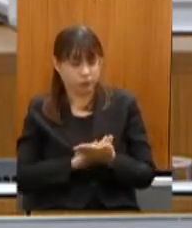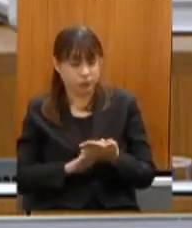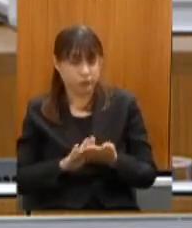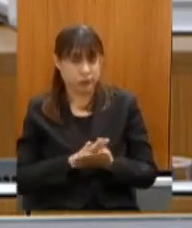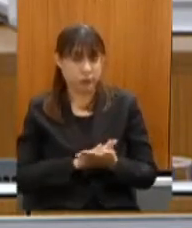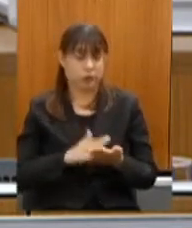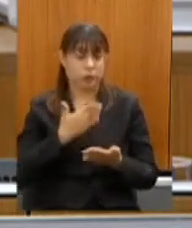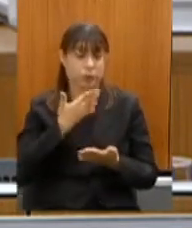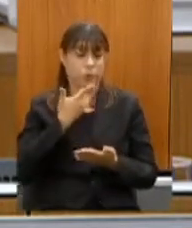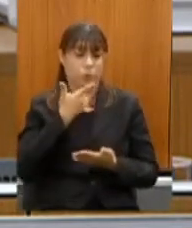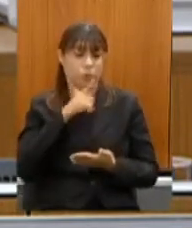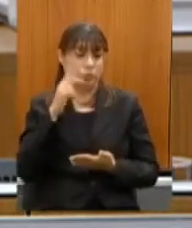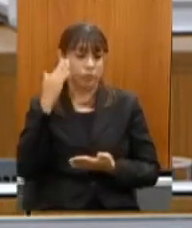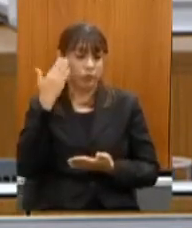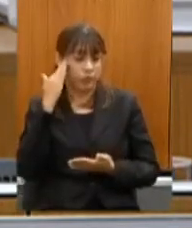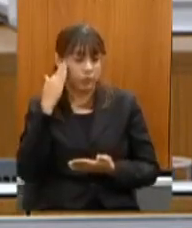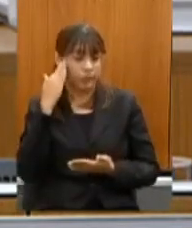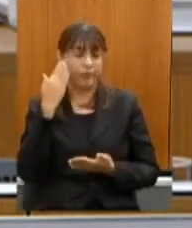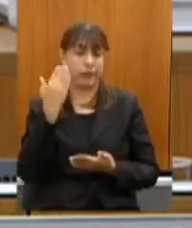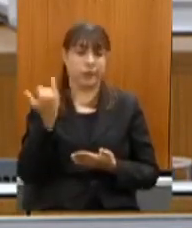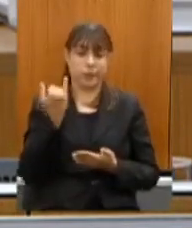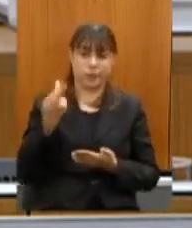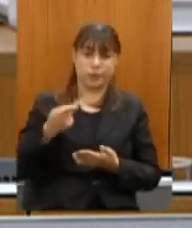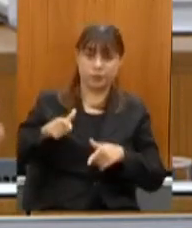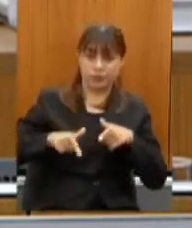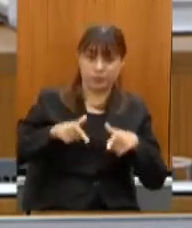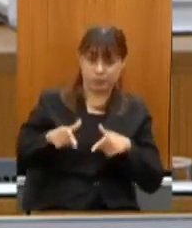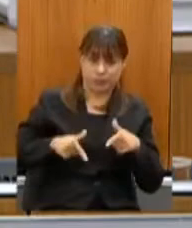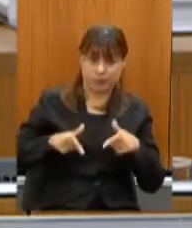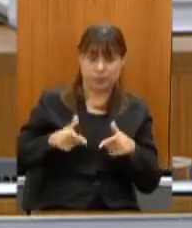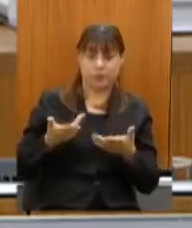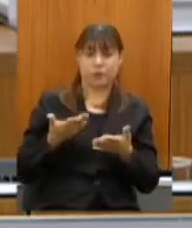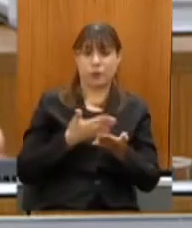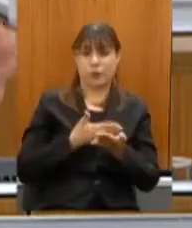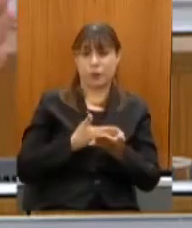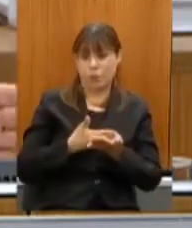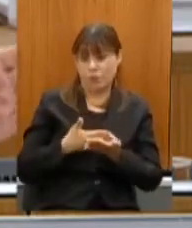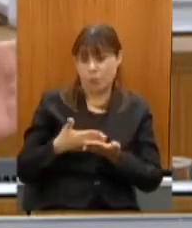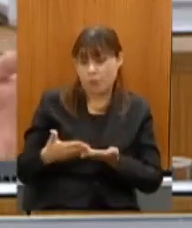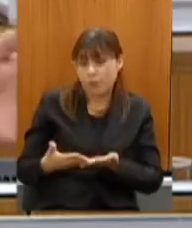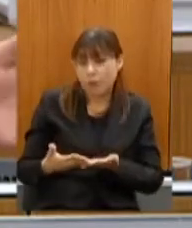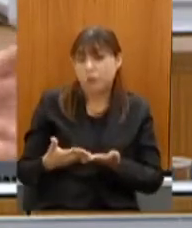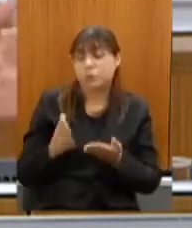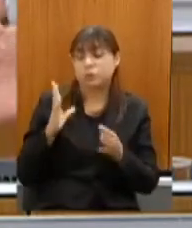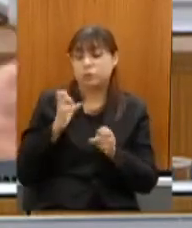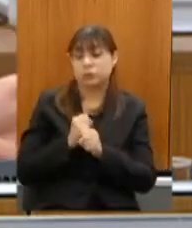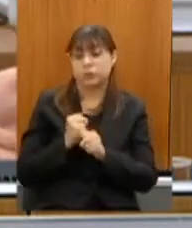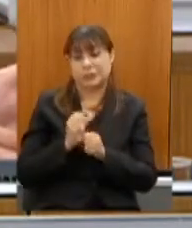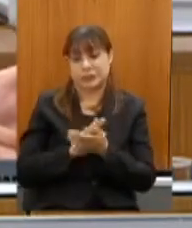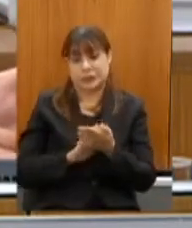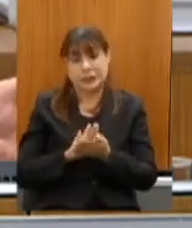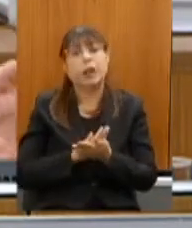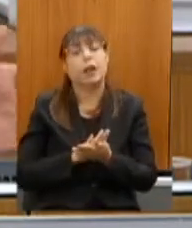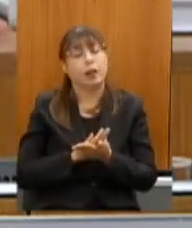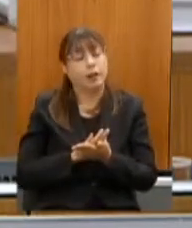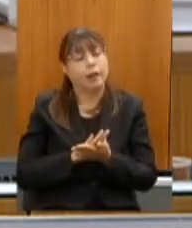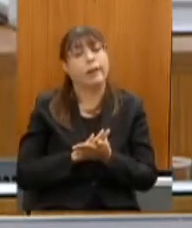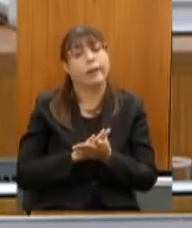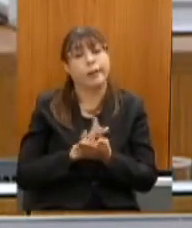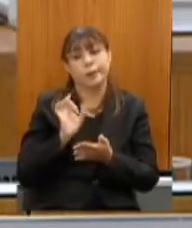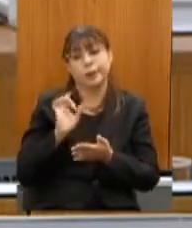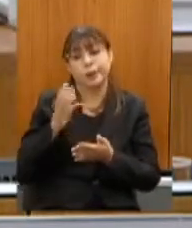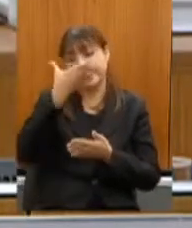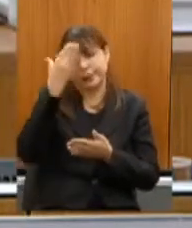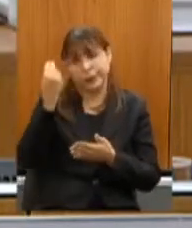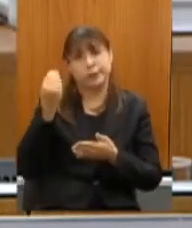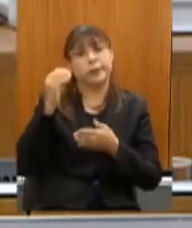entendimento do seu trabalho e não começar a medir isso ela vai ficar cada vez mais para trás é